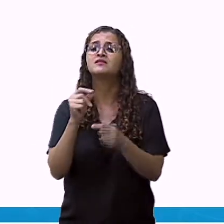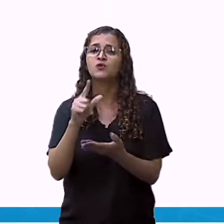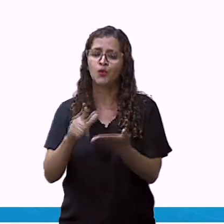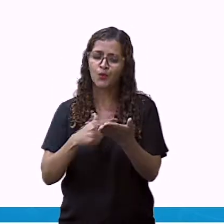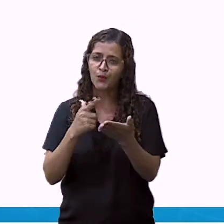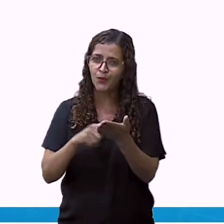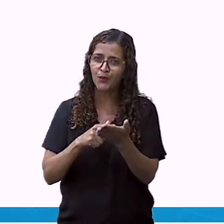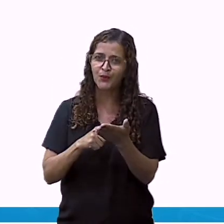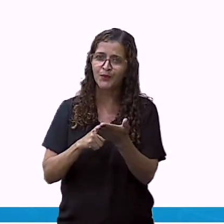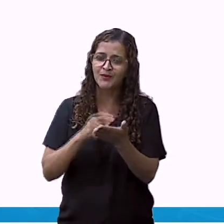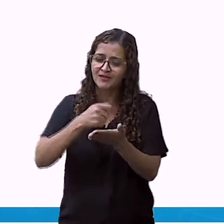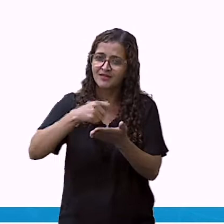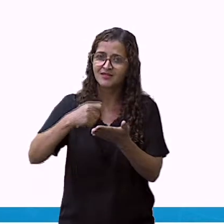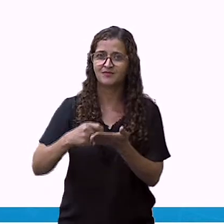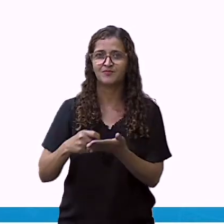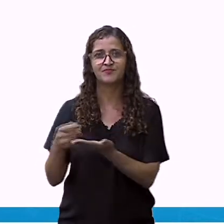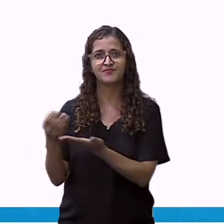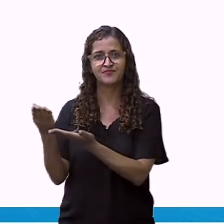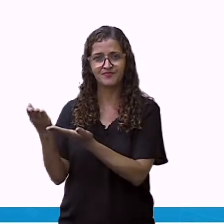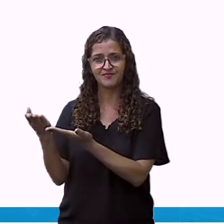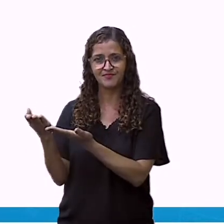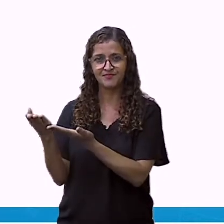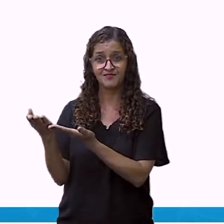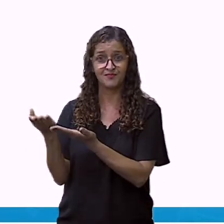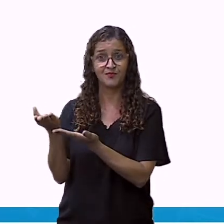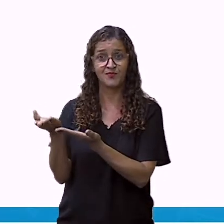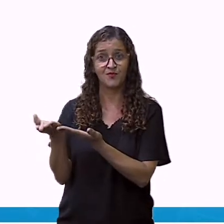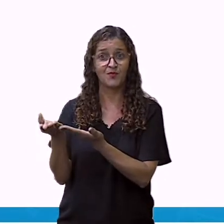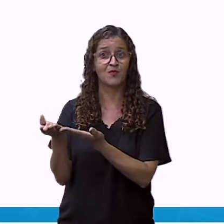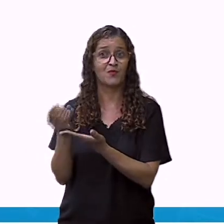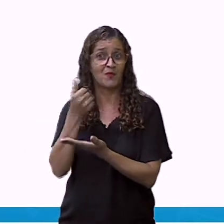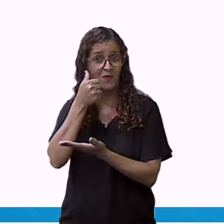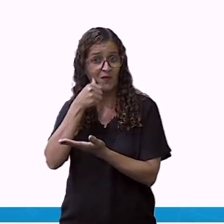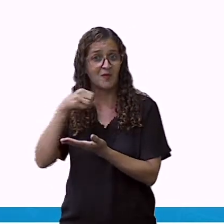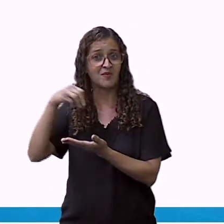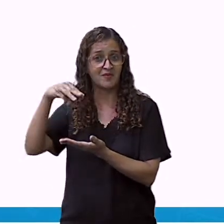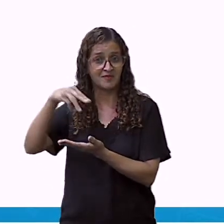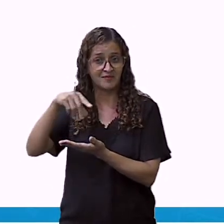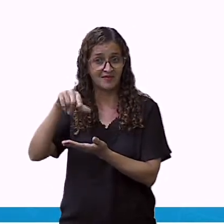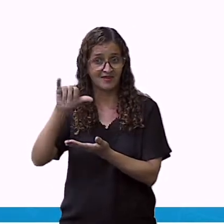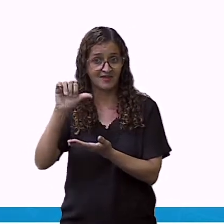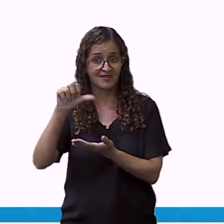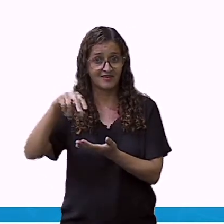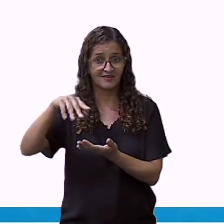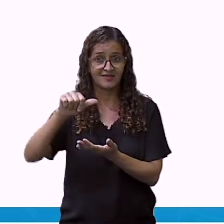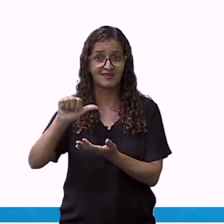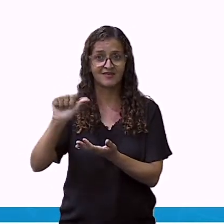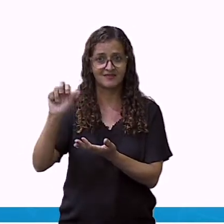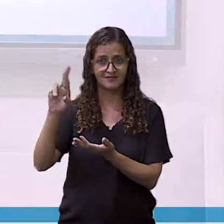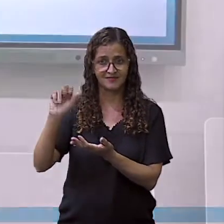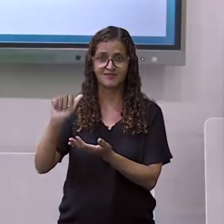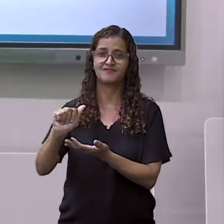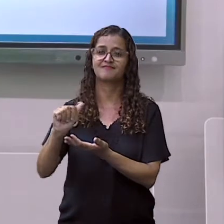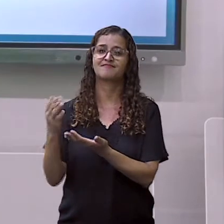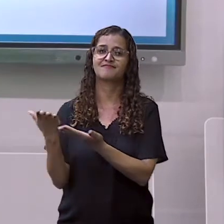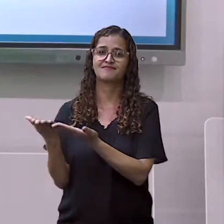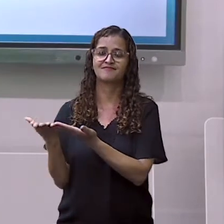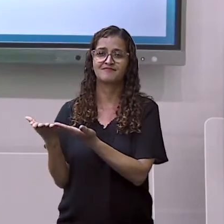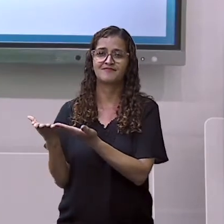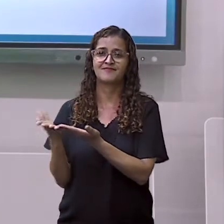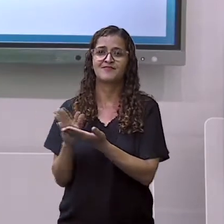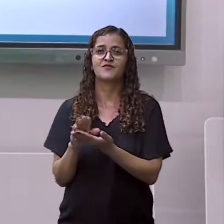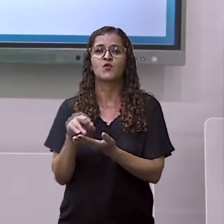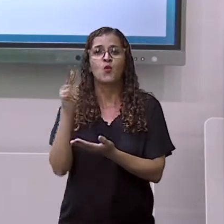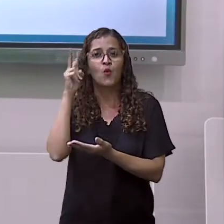Vamos ver? Mainara abriu. Então, nós iremos falar o que? Sobre as